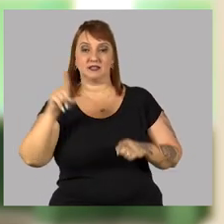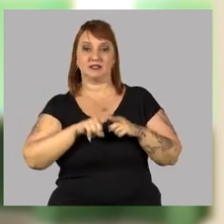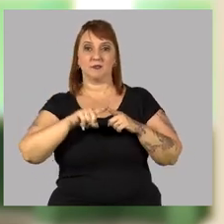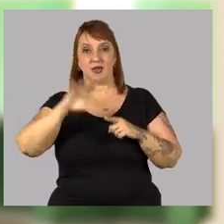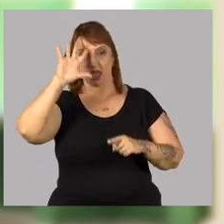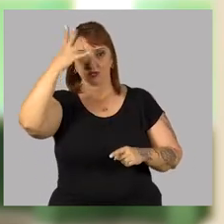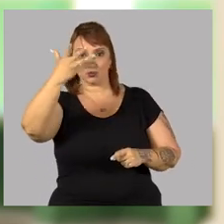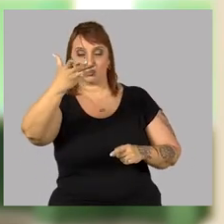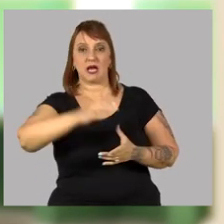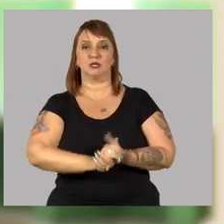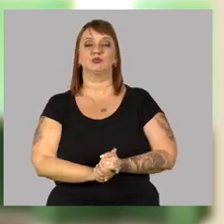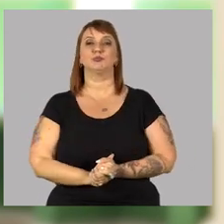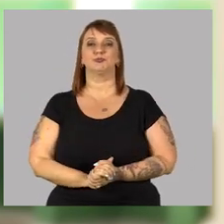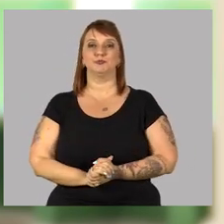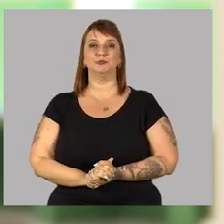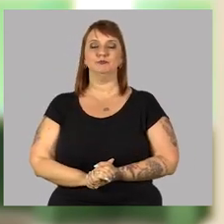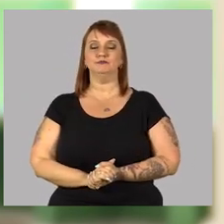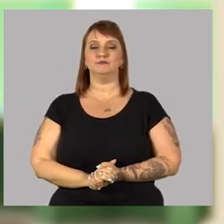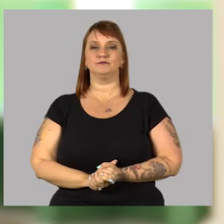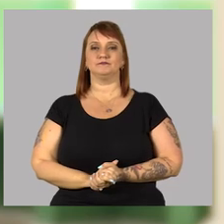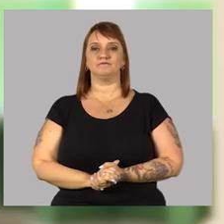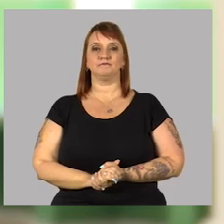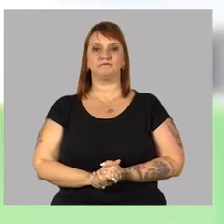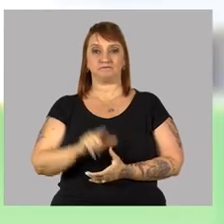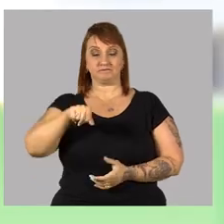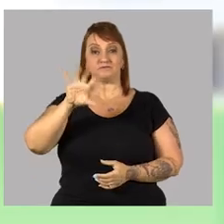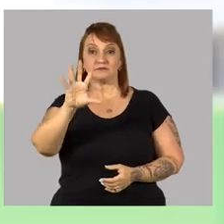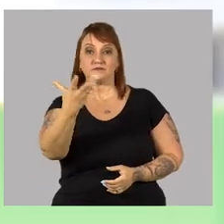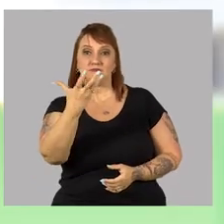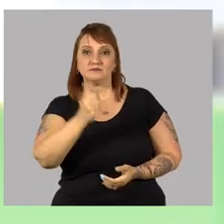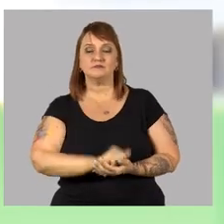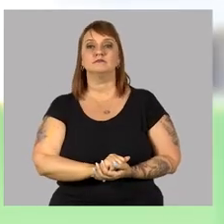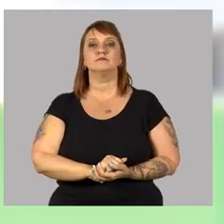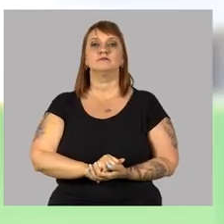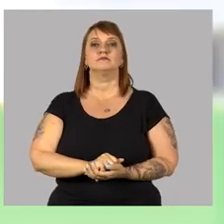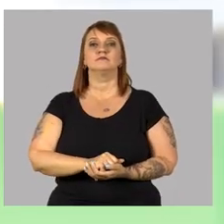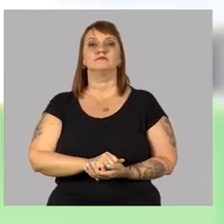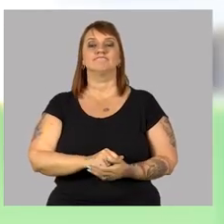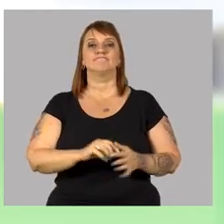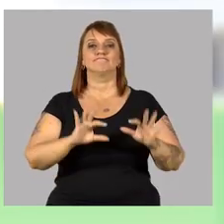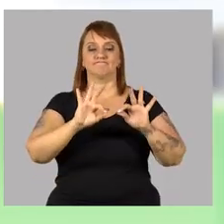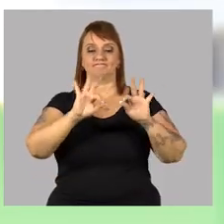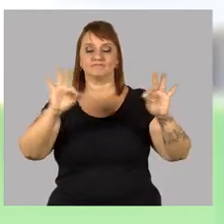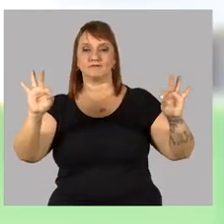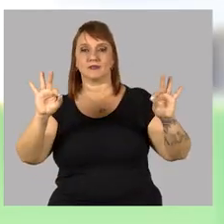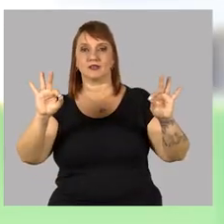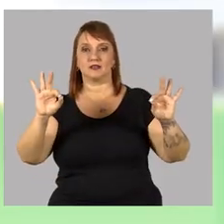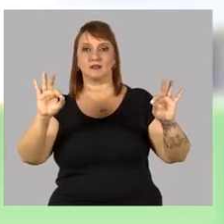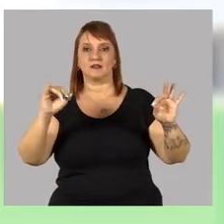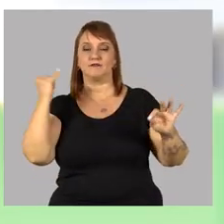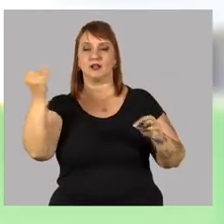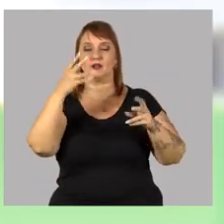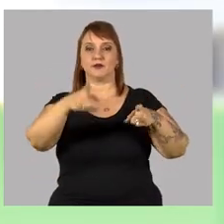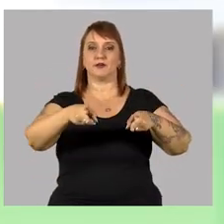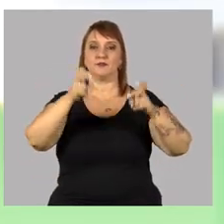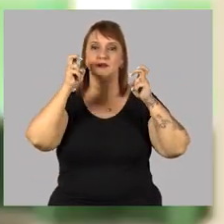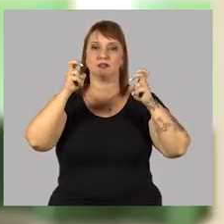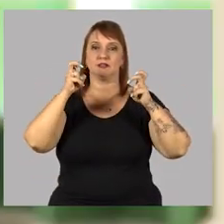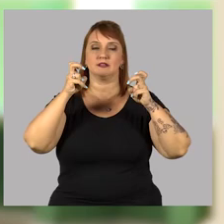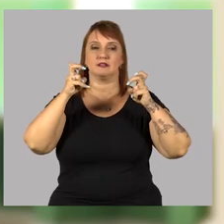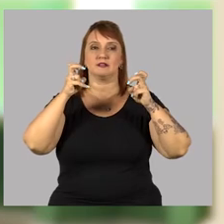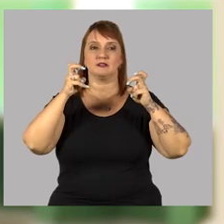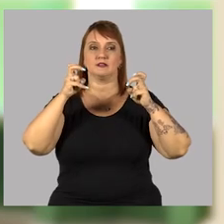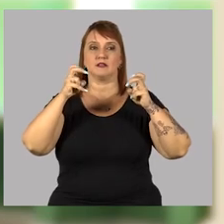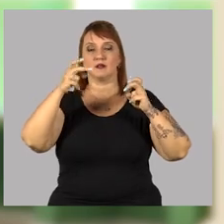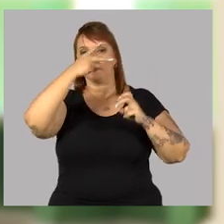ação e um resultado, a gente precisa olhar para esse resultado. Só que esse resultado a gente mede pelo valor percebido.